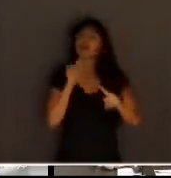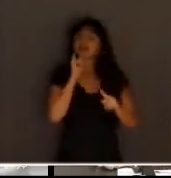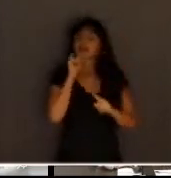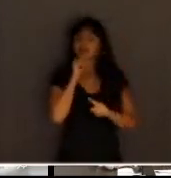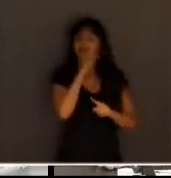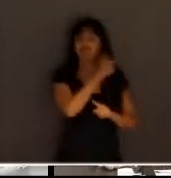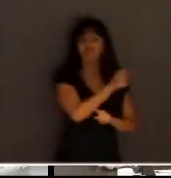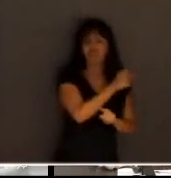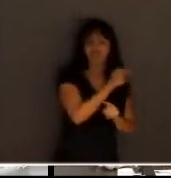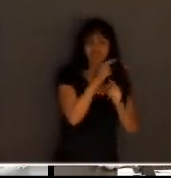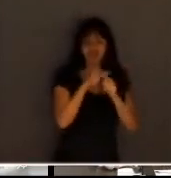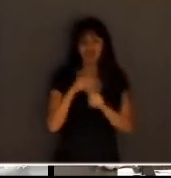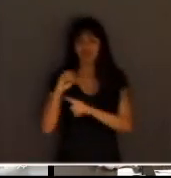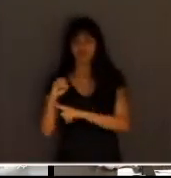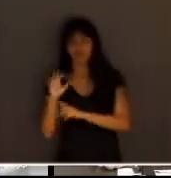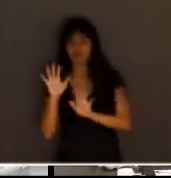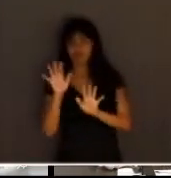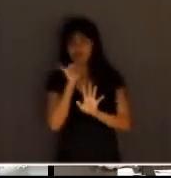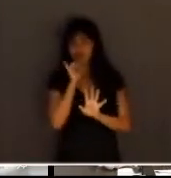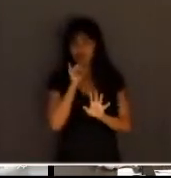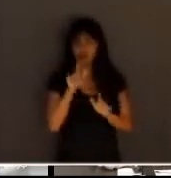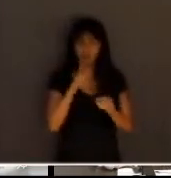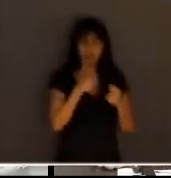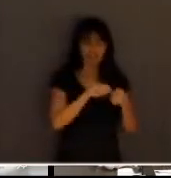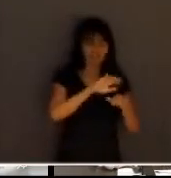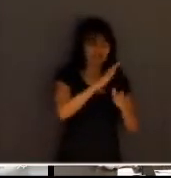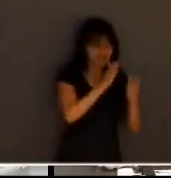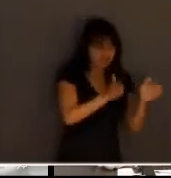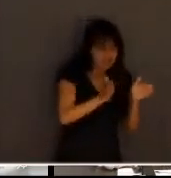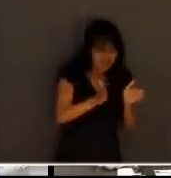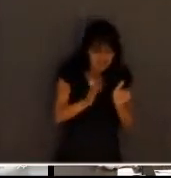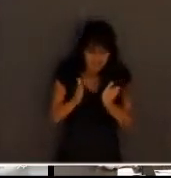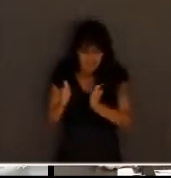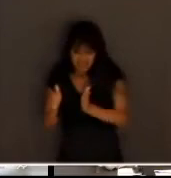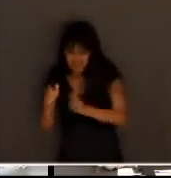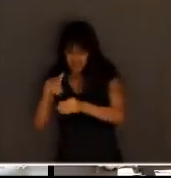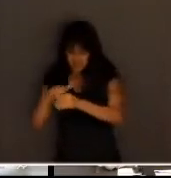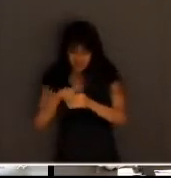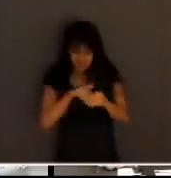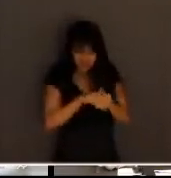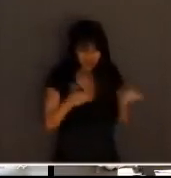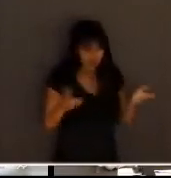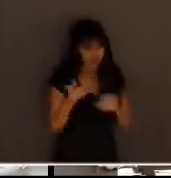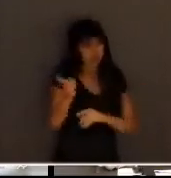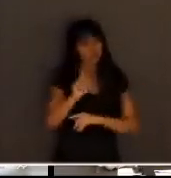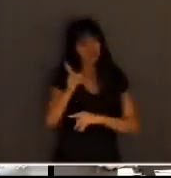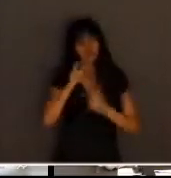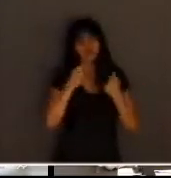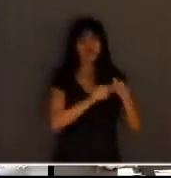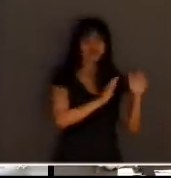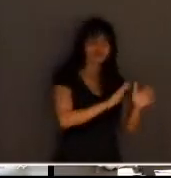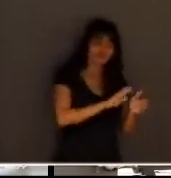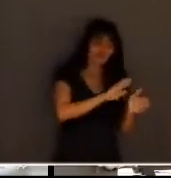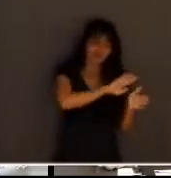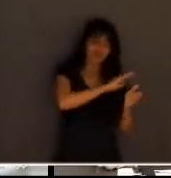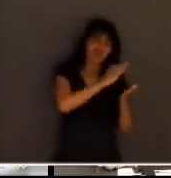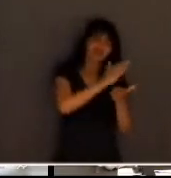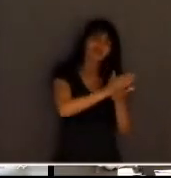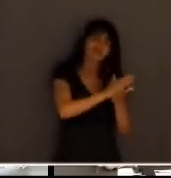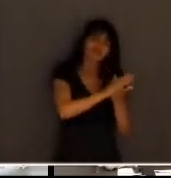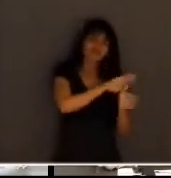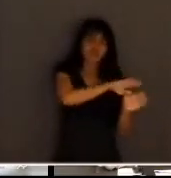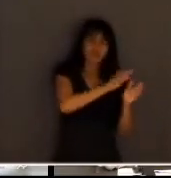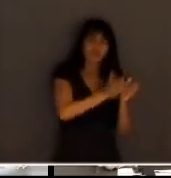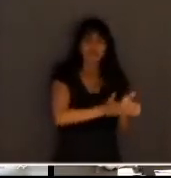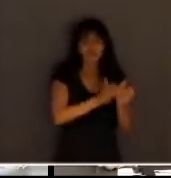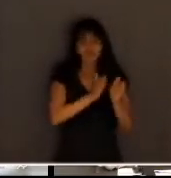era um alívio, porque não precisava ficar separando voto, né? E aí depois, agora não, tem toda vez separa voto, separa voto, meu Deus, se esse negócio não